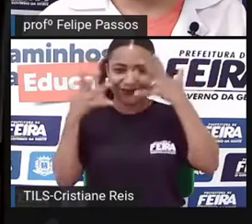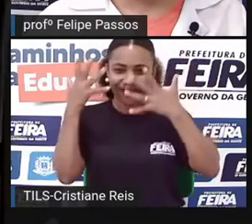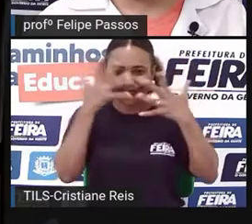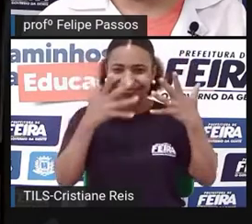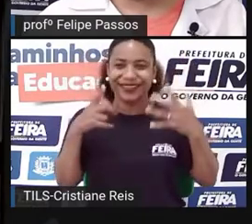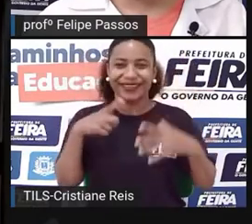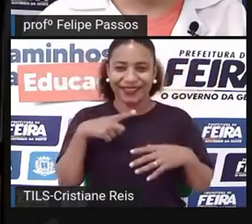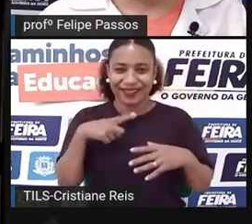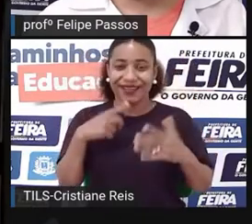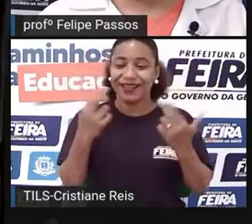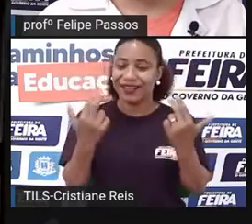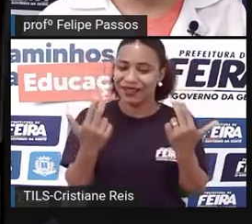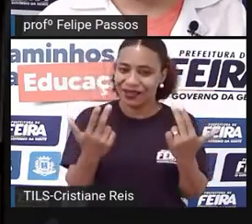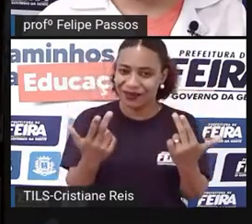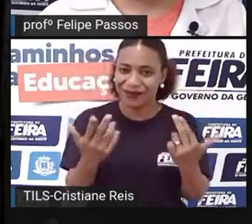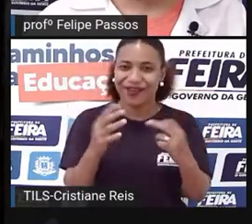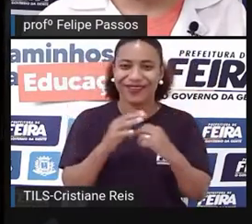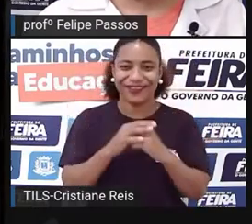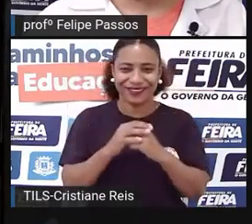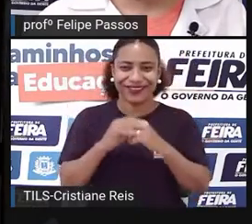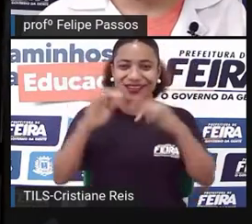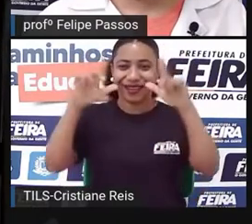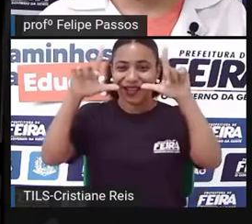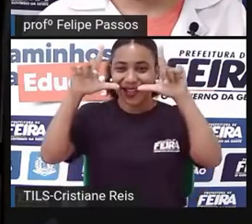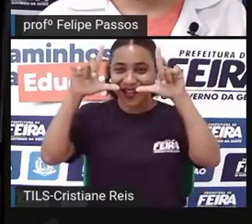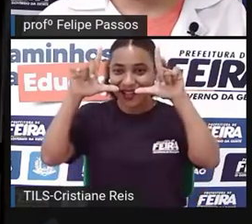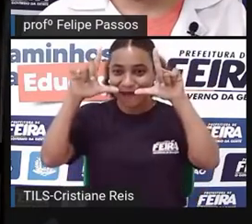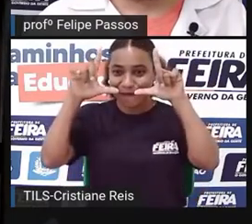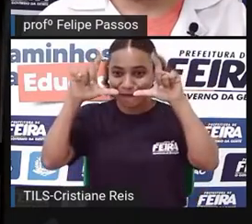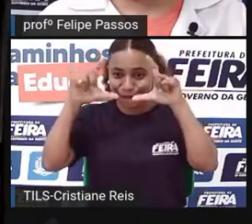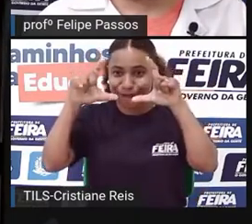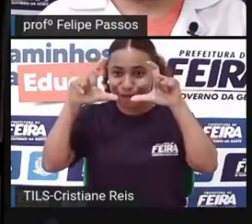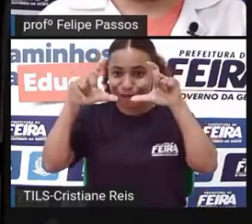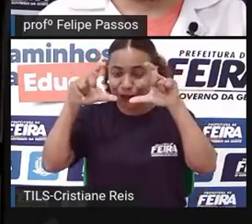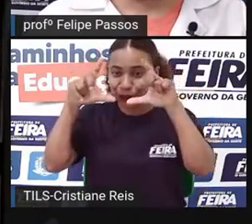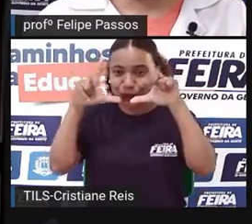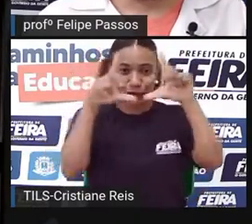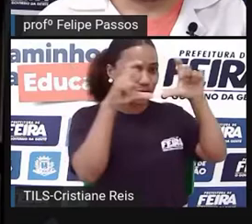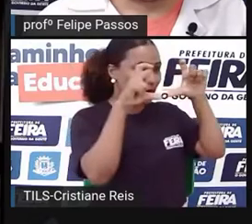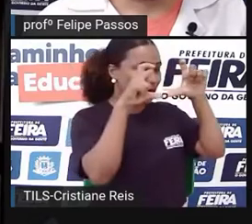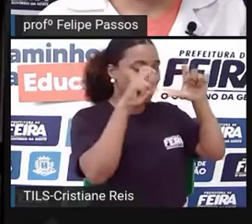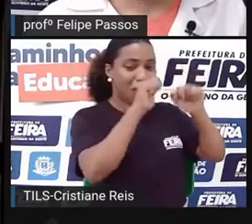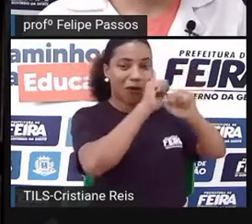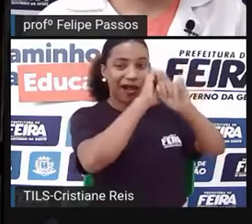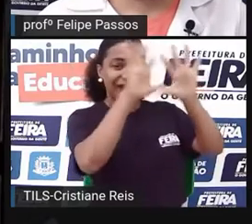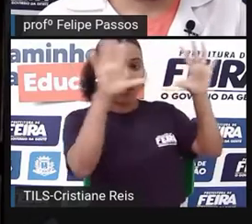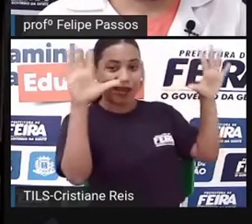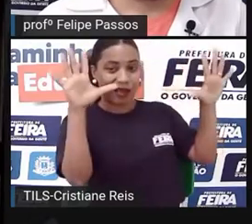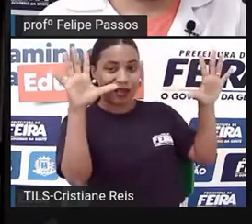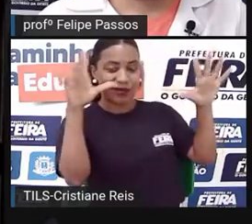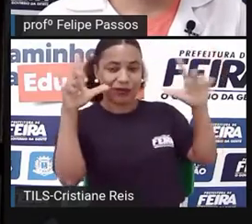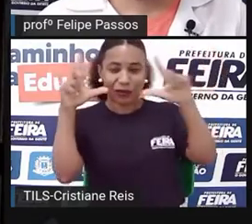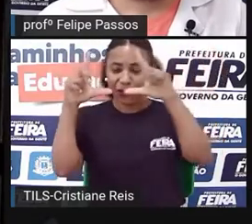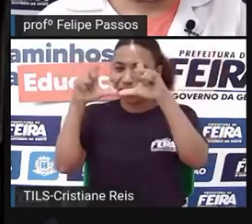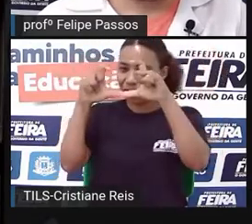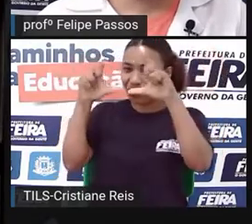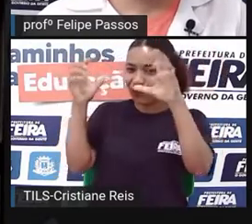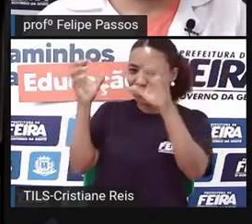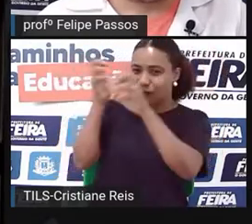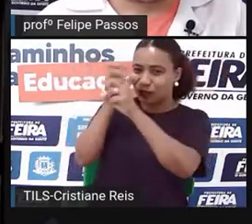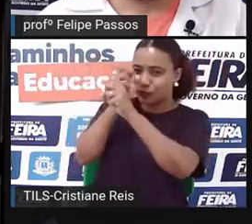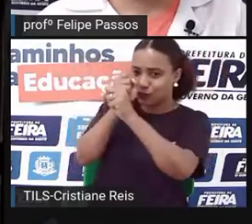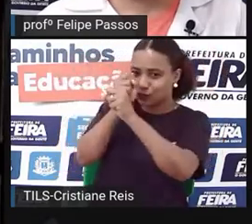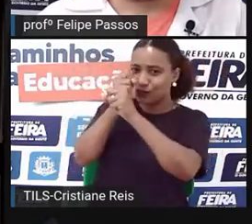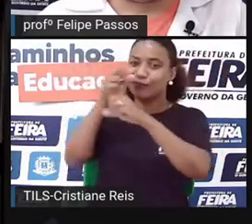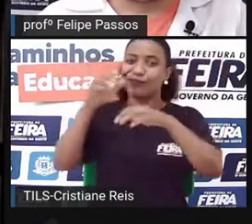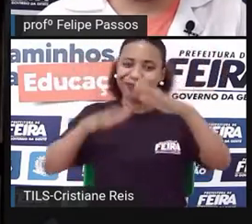Quando você vai tirar uma foto no claro e vira... Enfim, a maneira com que você vira o celular, você vai ver que ele fica mais esbranquiçado ou mais